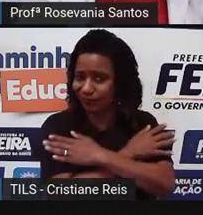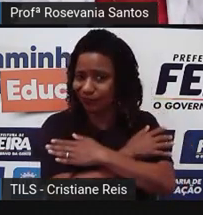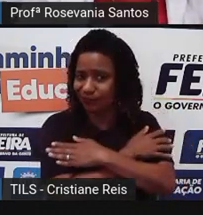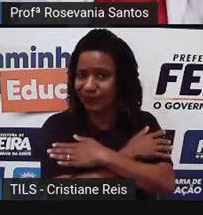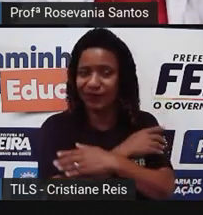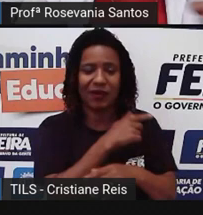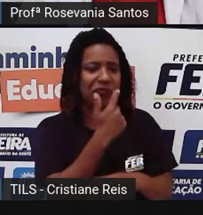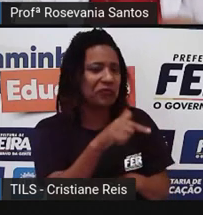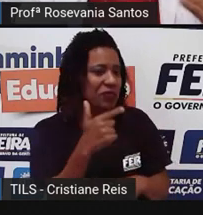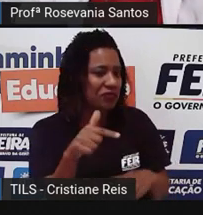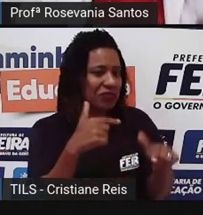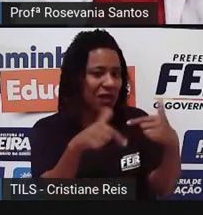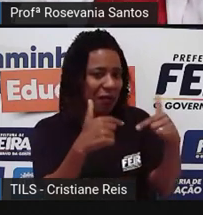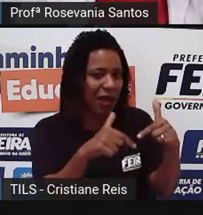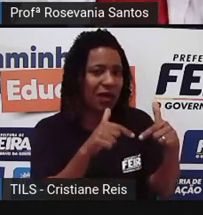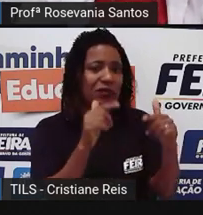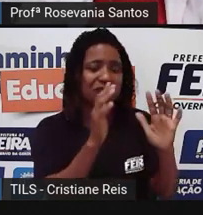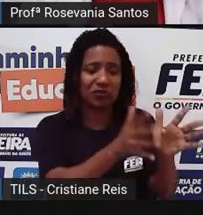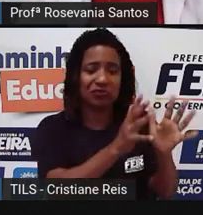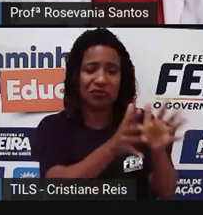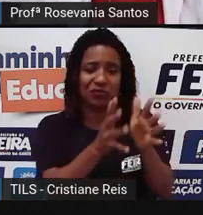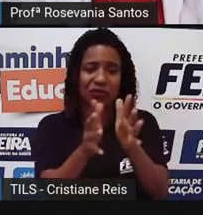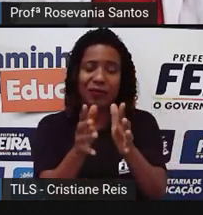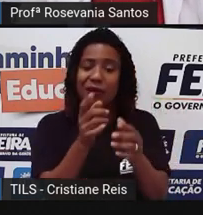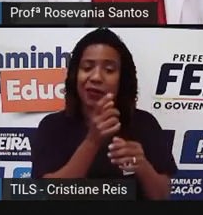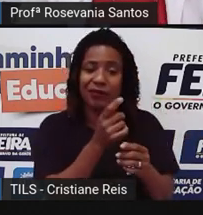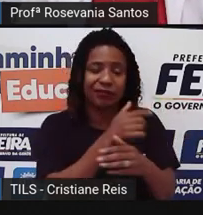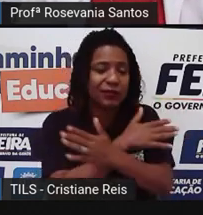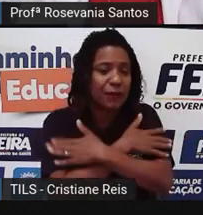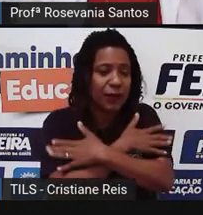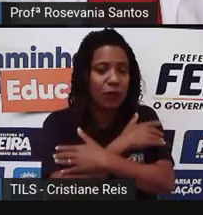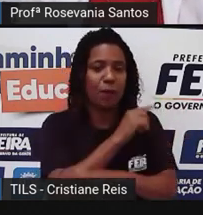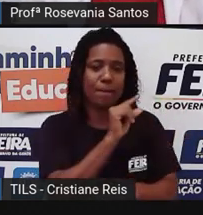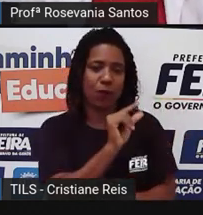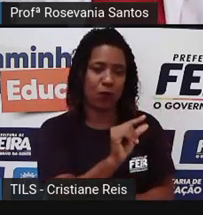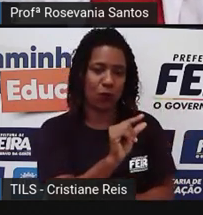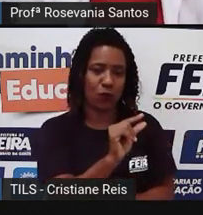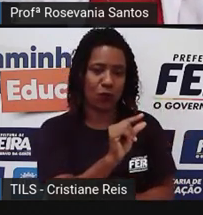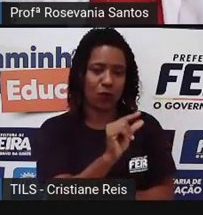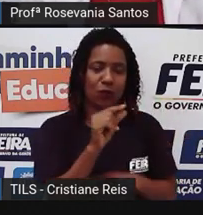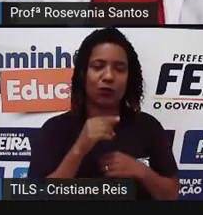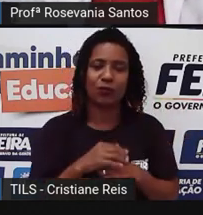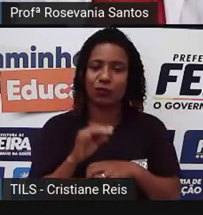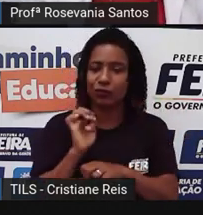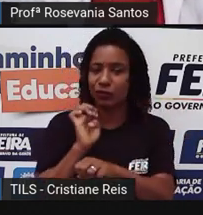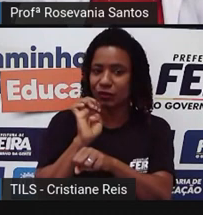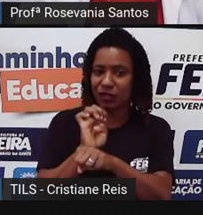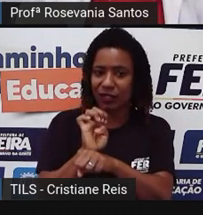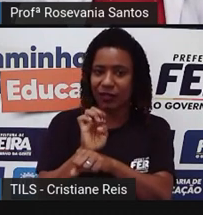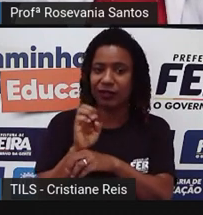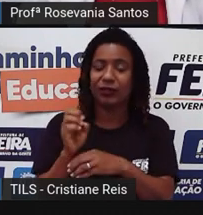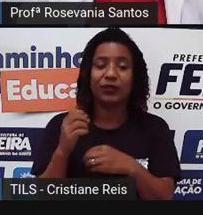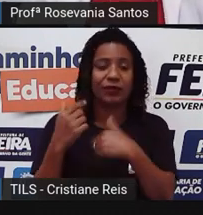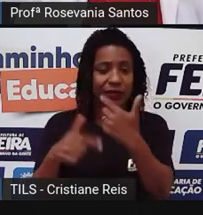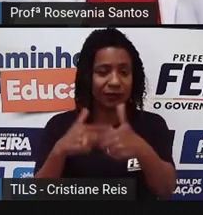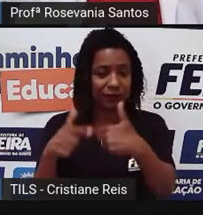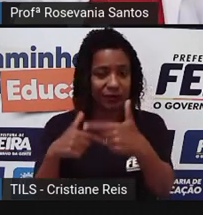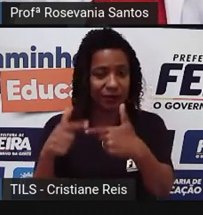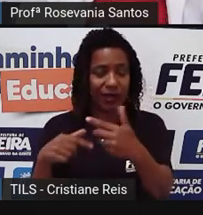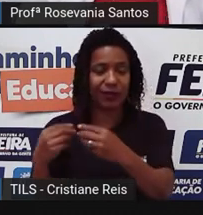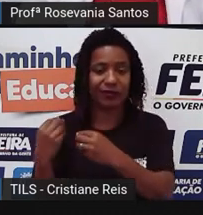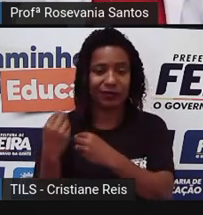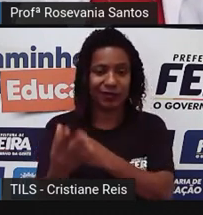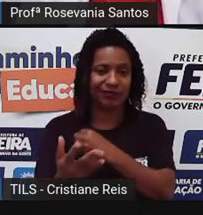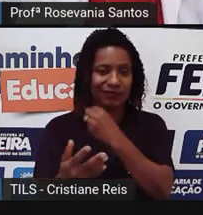existe. Mas eu vou dizer para vocês que quase não existe, né. Então, o garante emprego a todos com o objetivo de